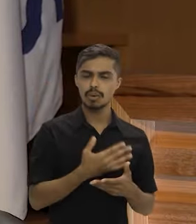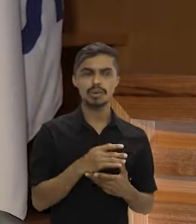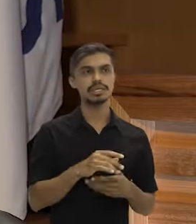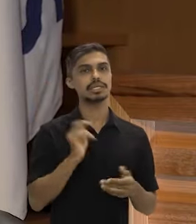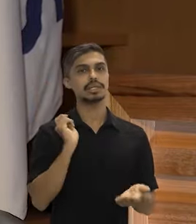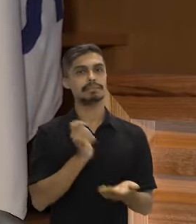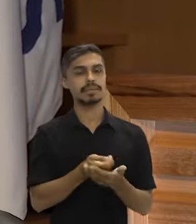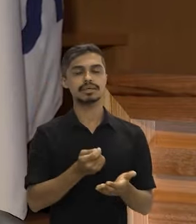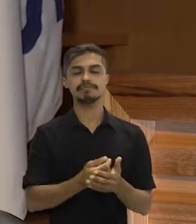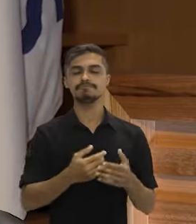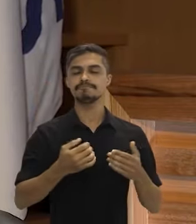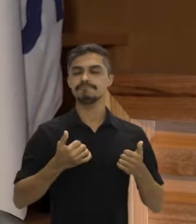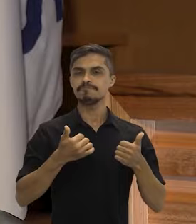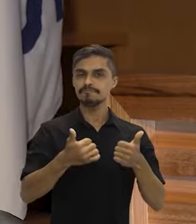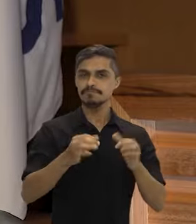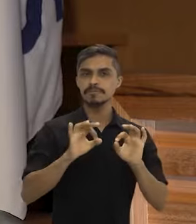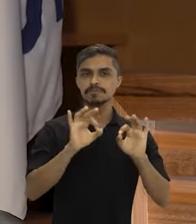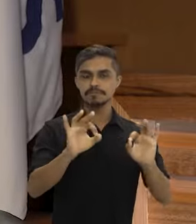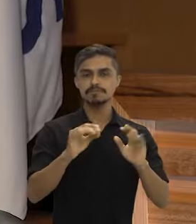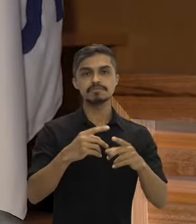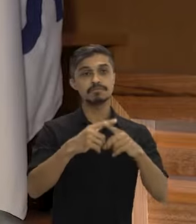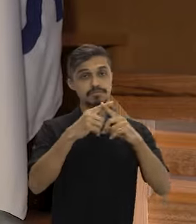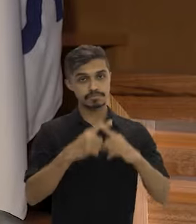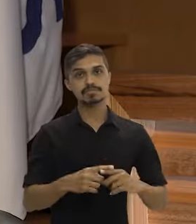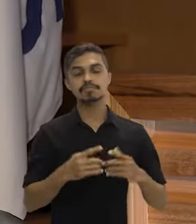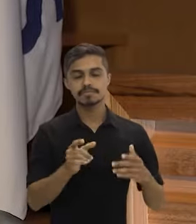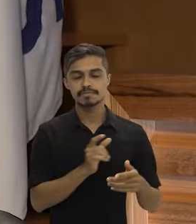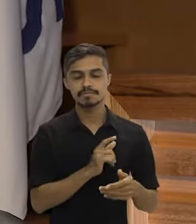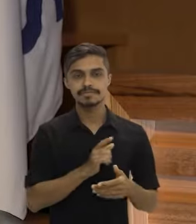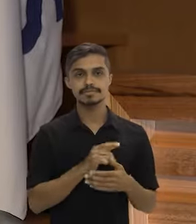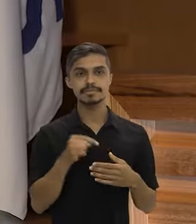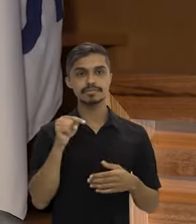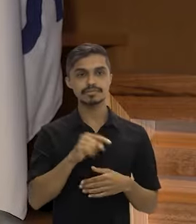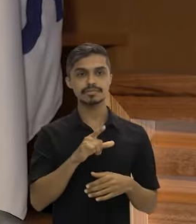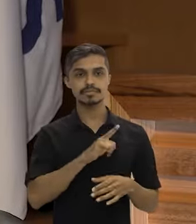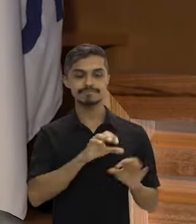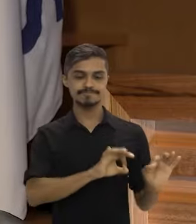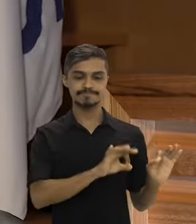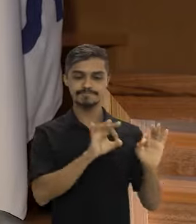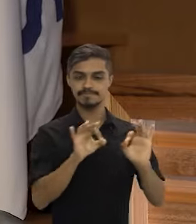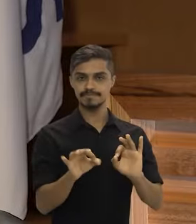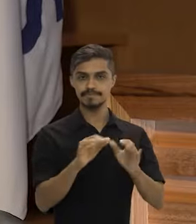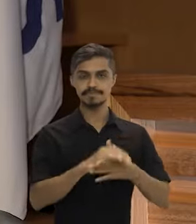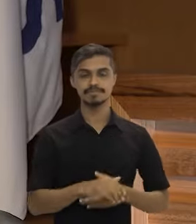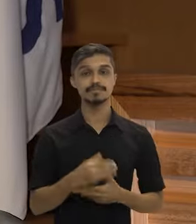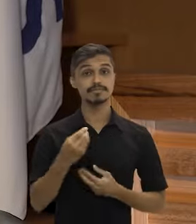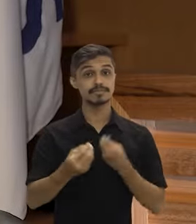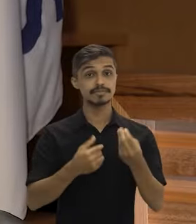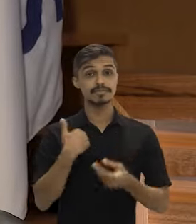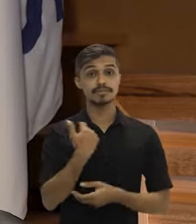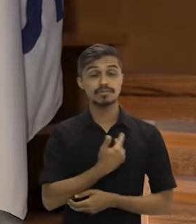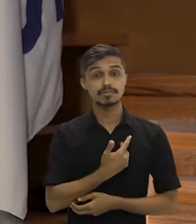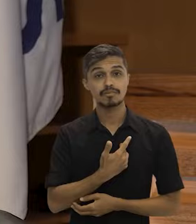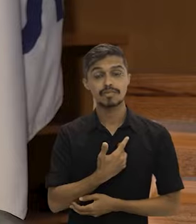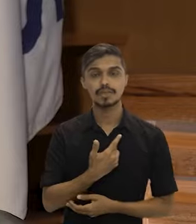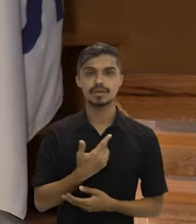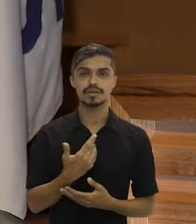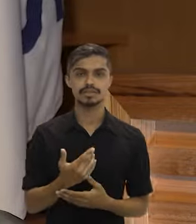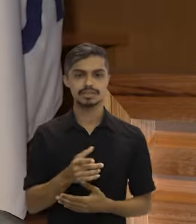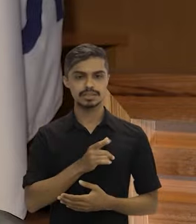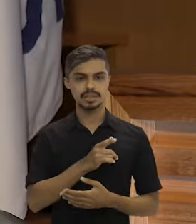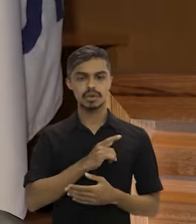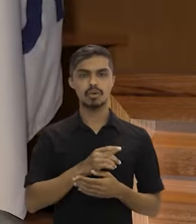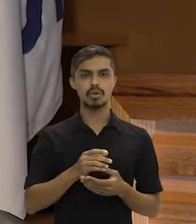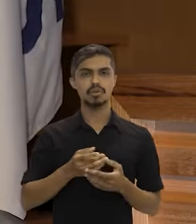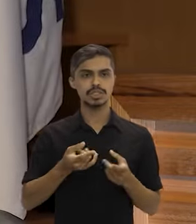condição de pagamento bem competitiva, importante, e ele tem esse olhar, como nós vamos